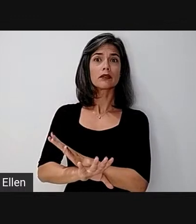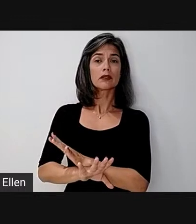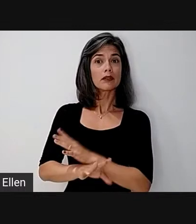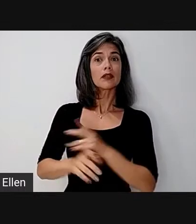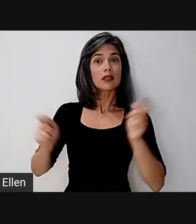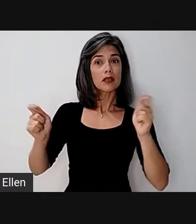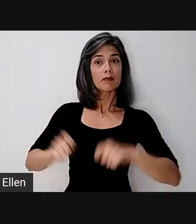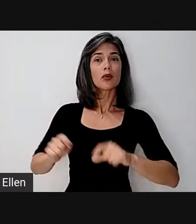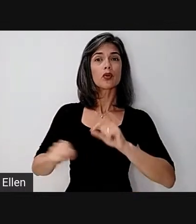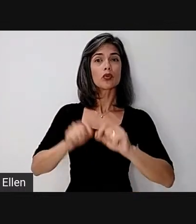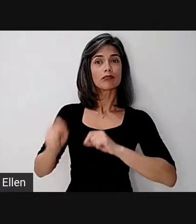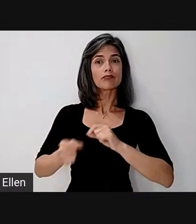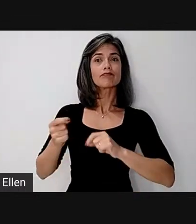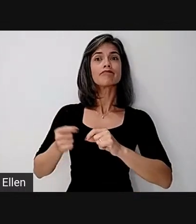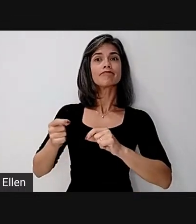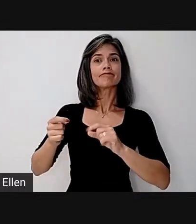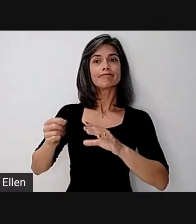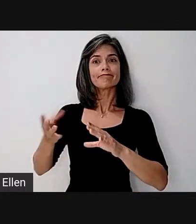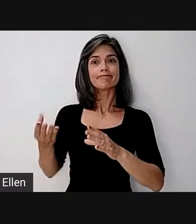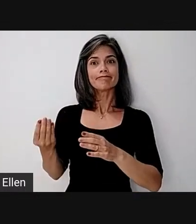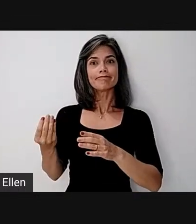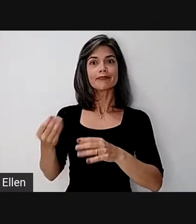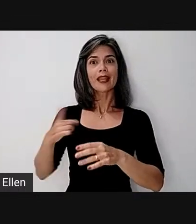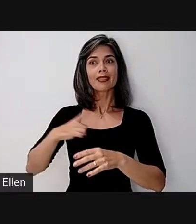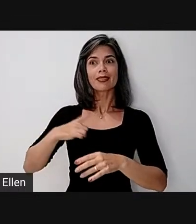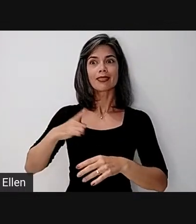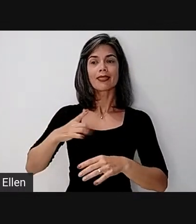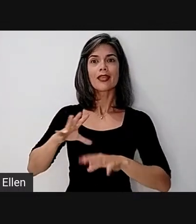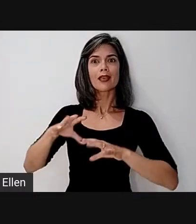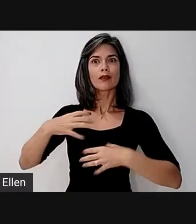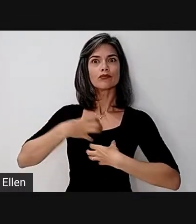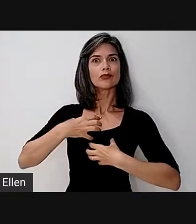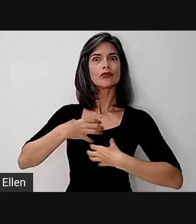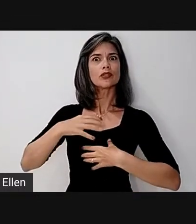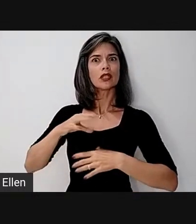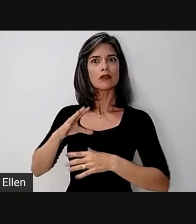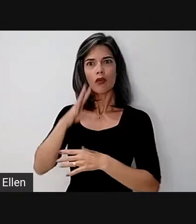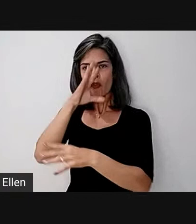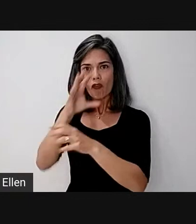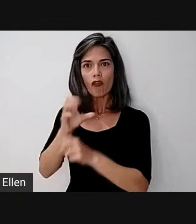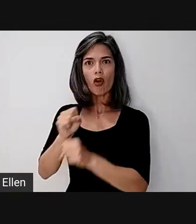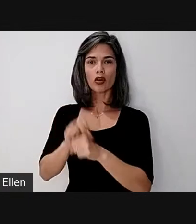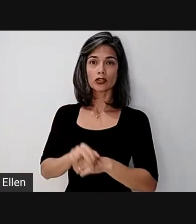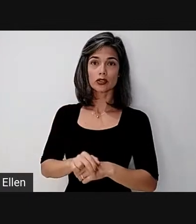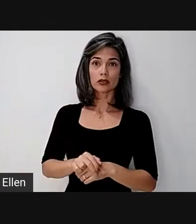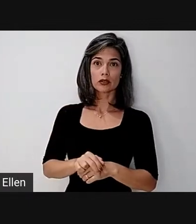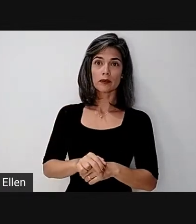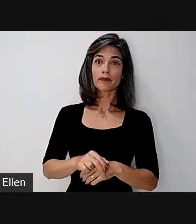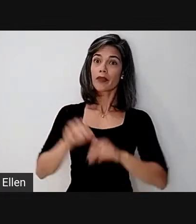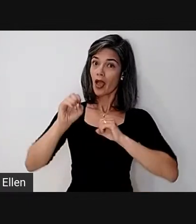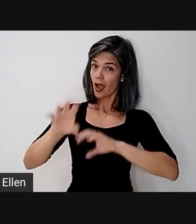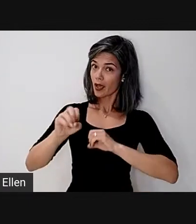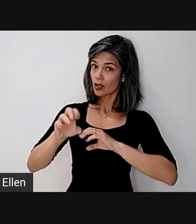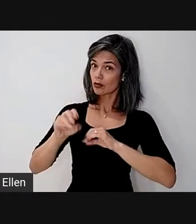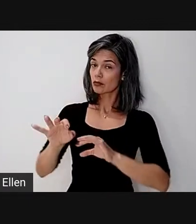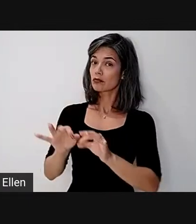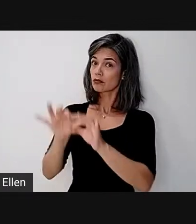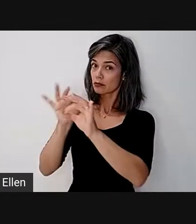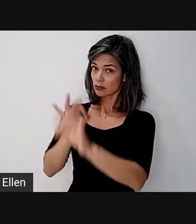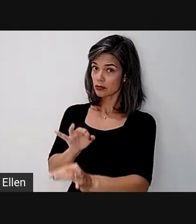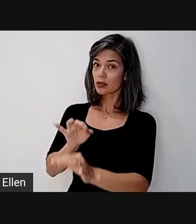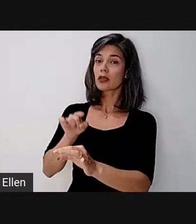promover a devida robustez a esta modalidade. A educação à distância, como modalidade educacional, diz